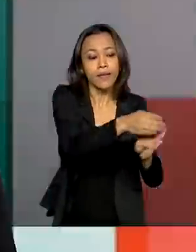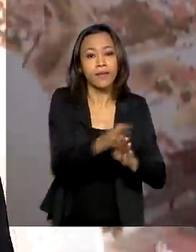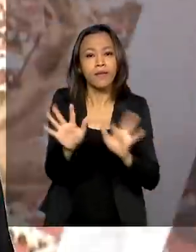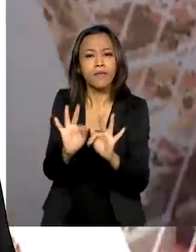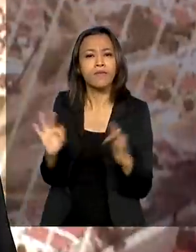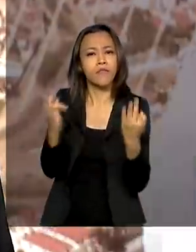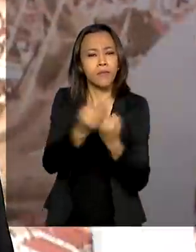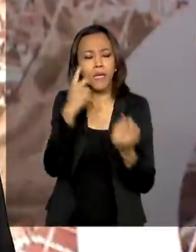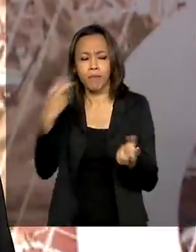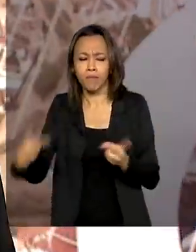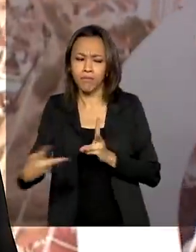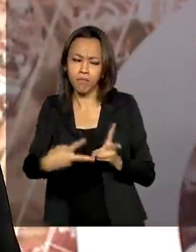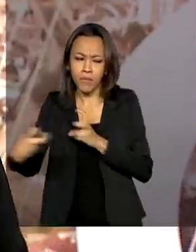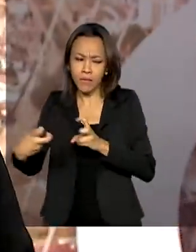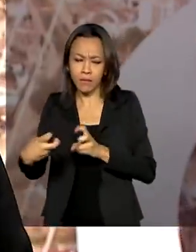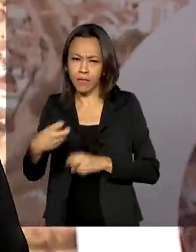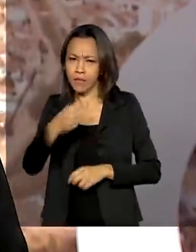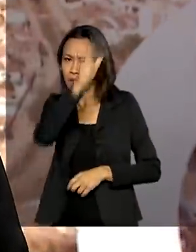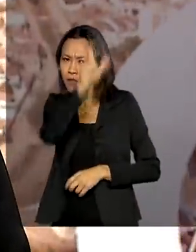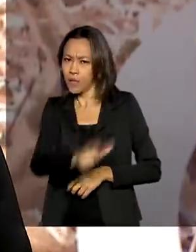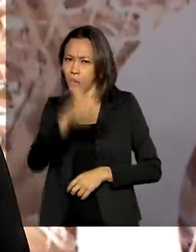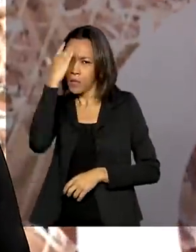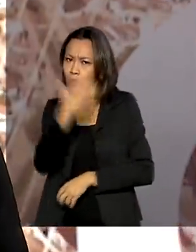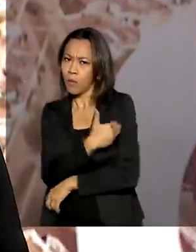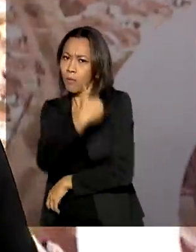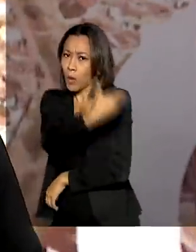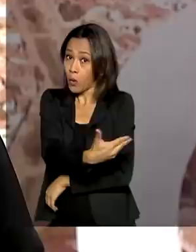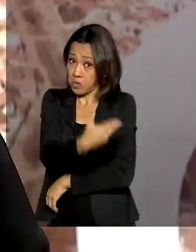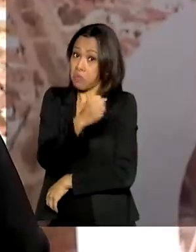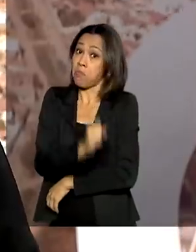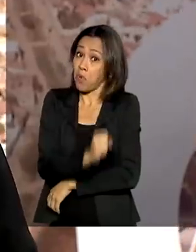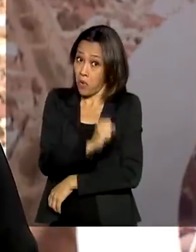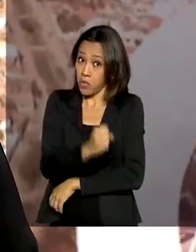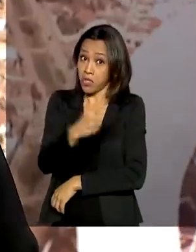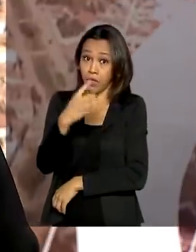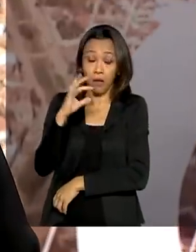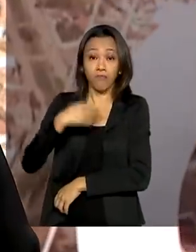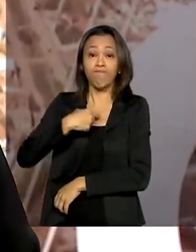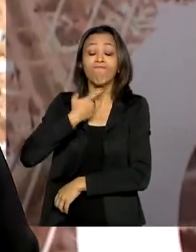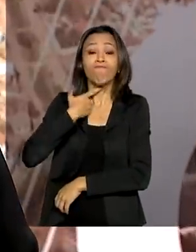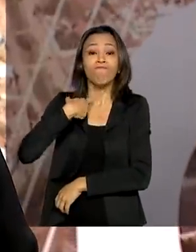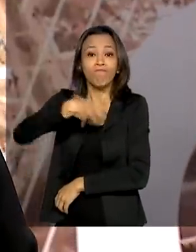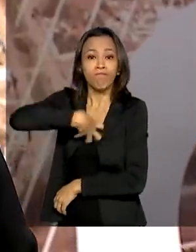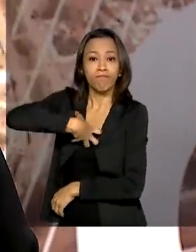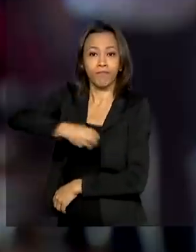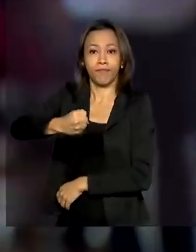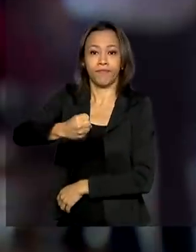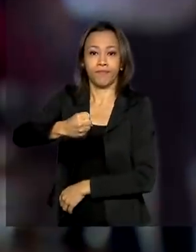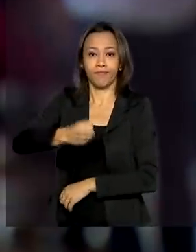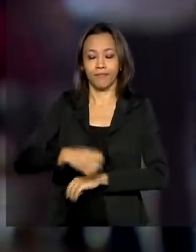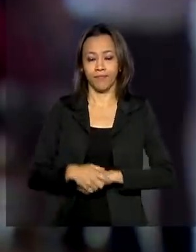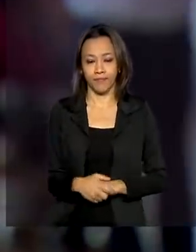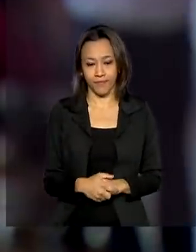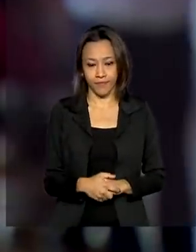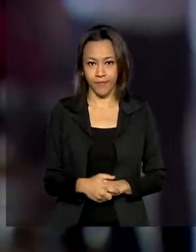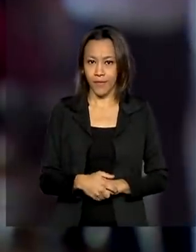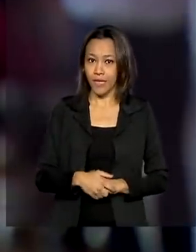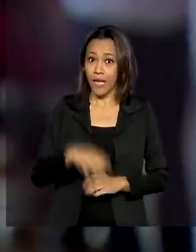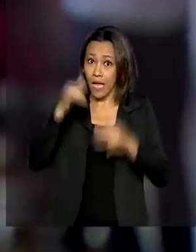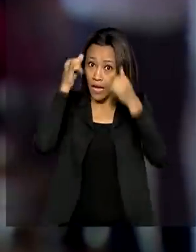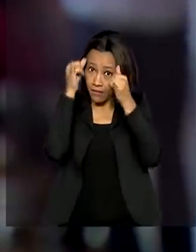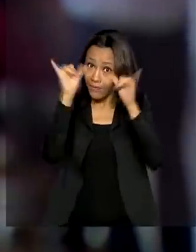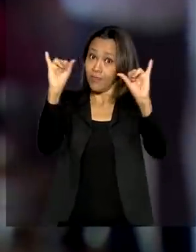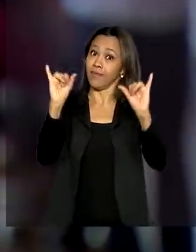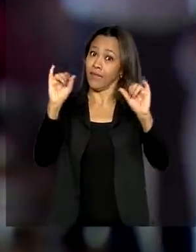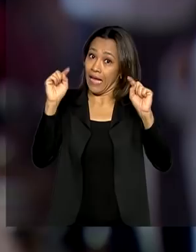identificarem os sinais de que alguém próximo pode estar perto de tirar a própria vida. Prevenção é